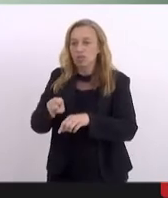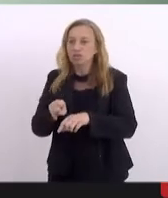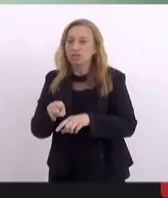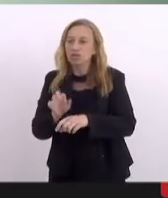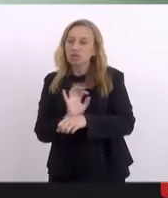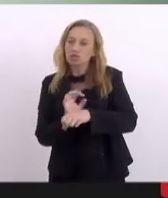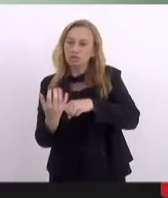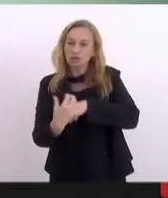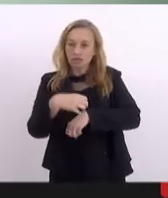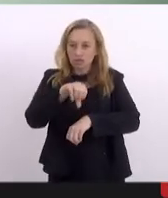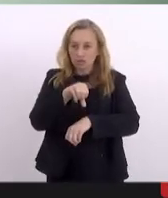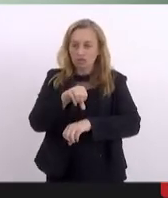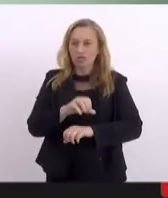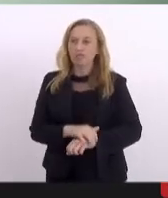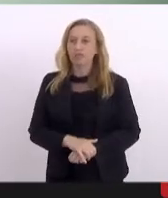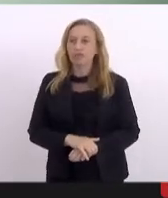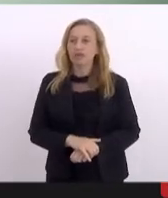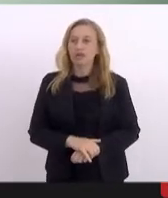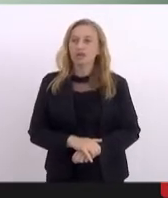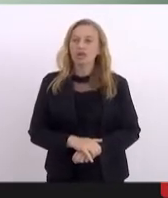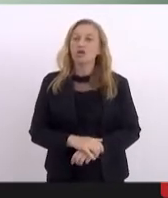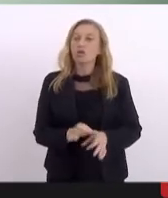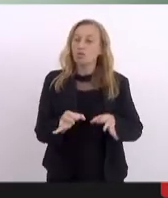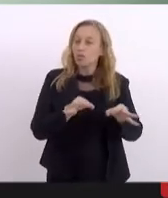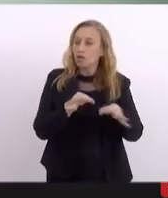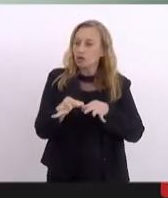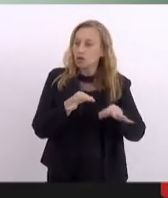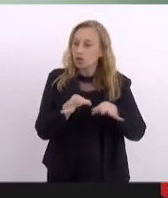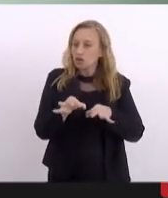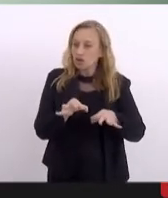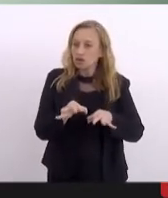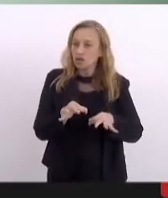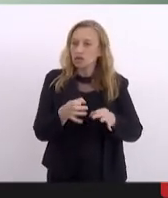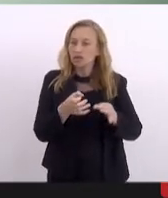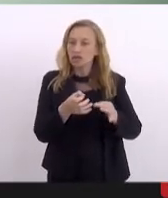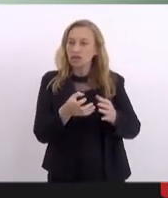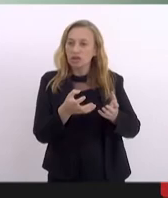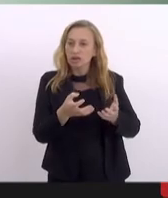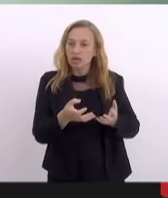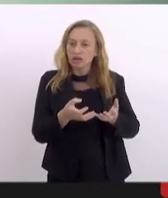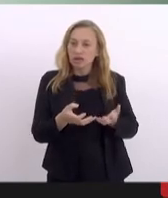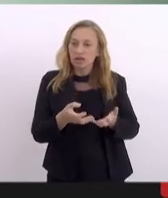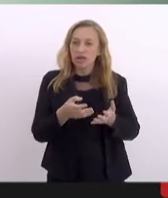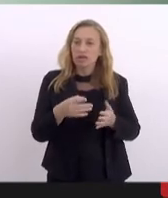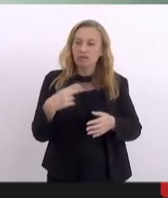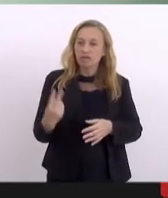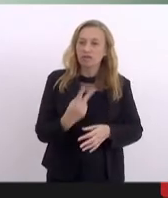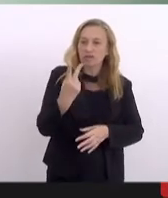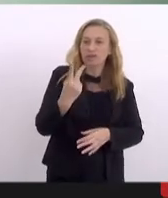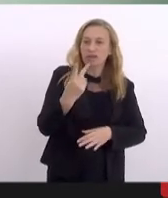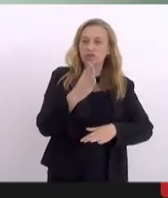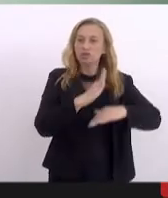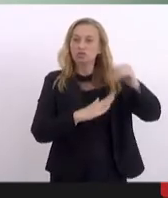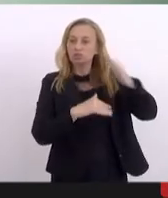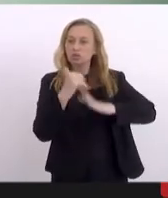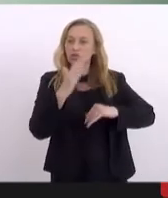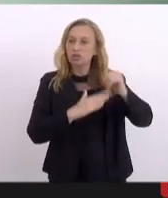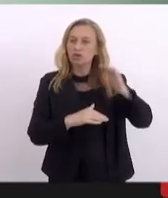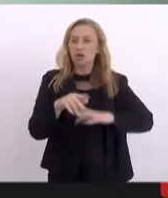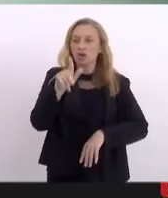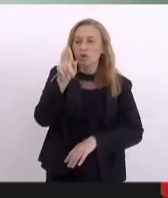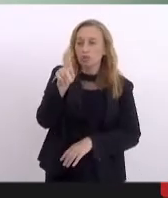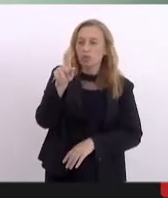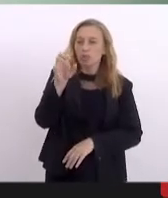-19. O presente projeto quer estabelecer como prioridade os profissionais de podologia.